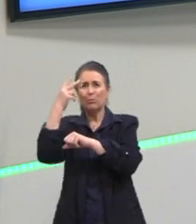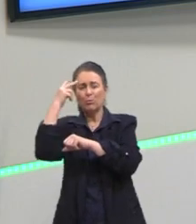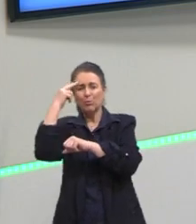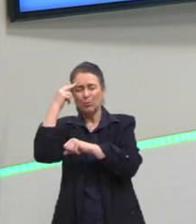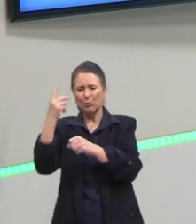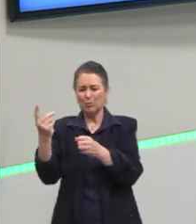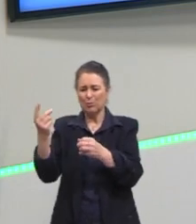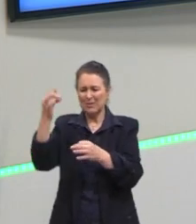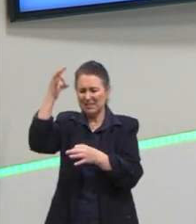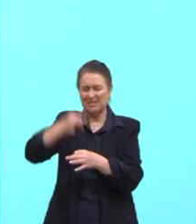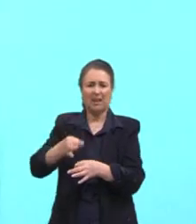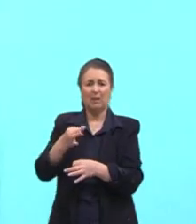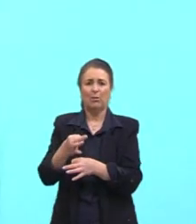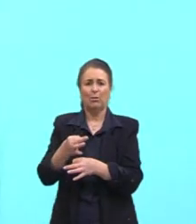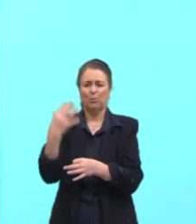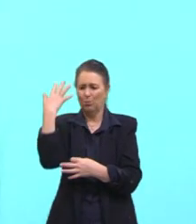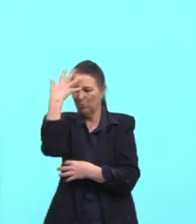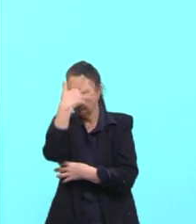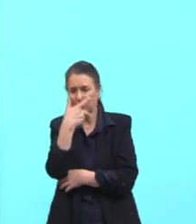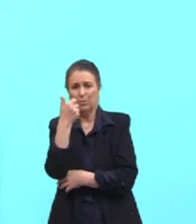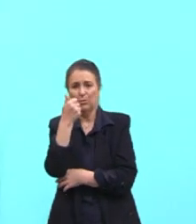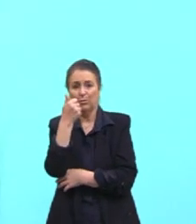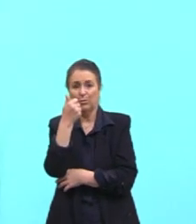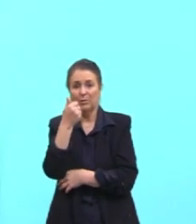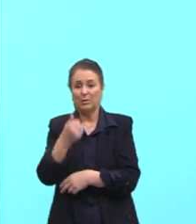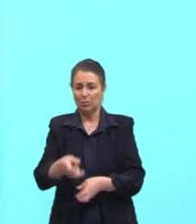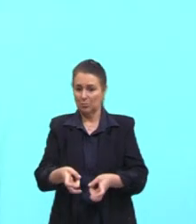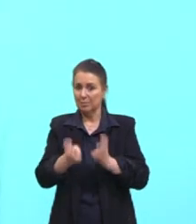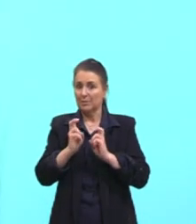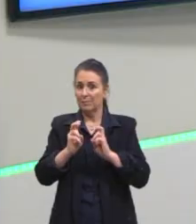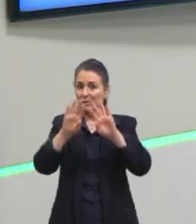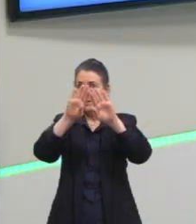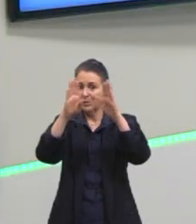a gente percebe isso aqui na escultura do Brechere.